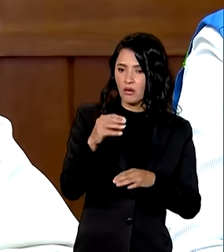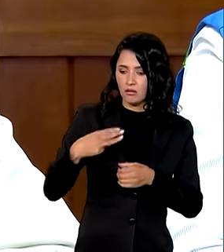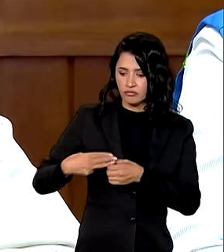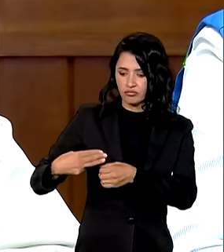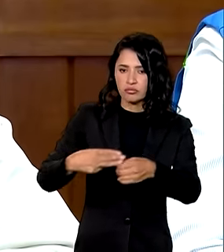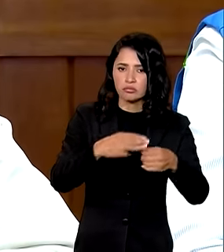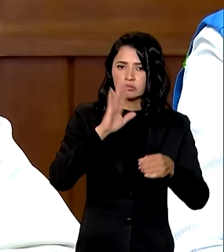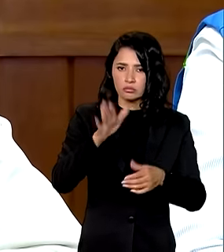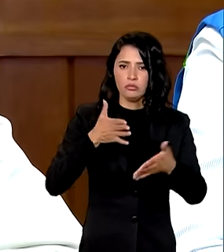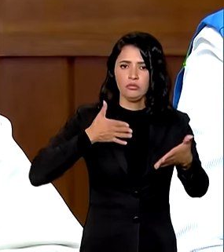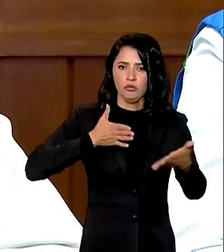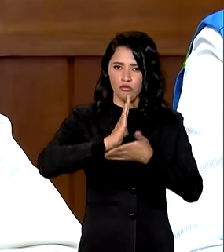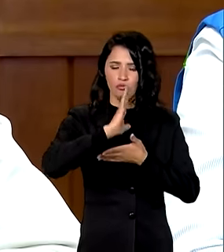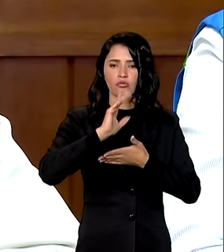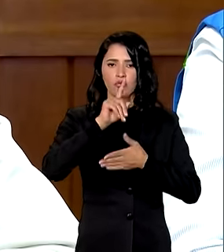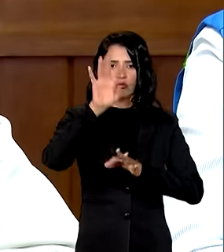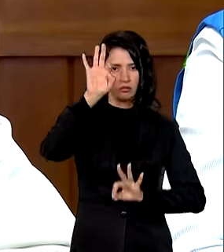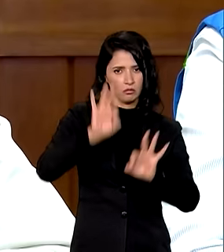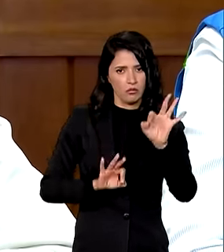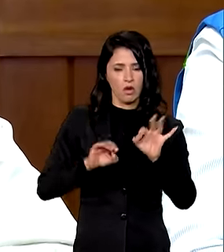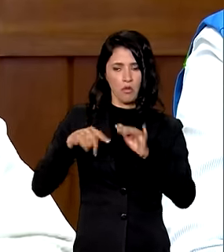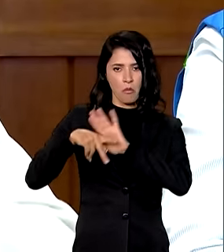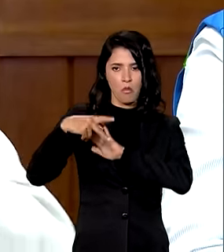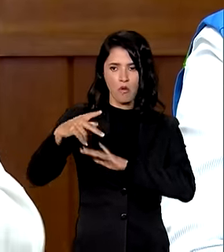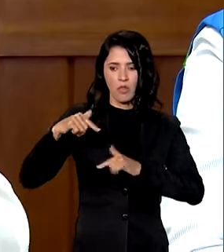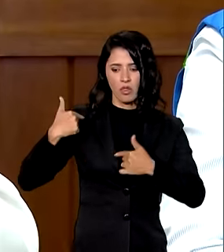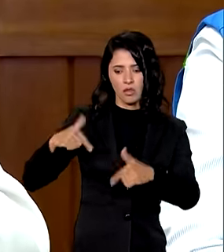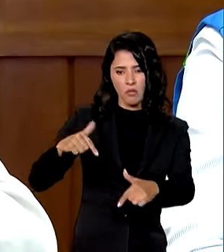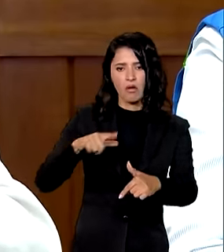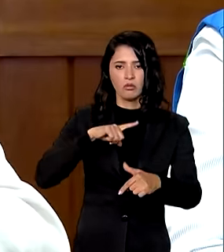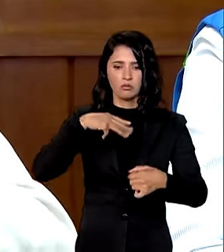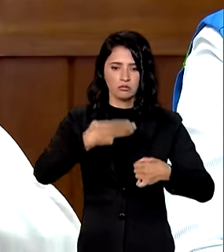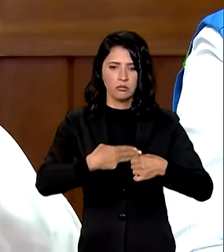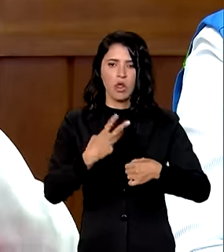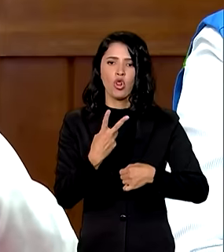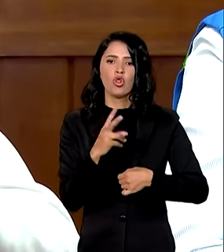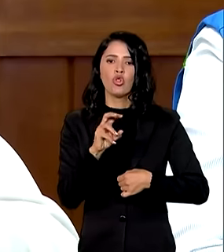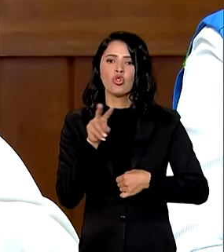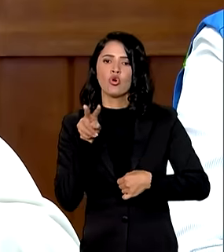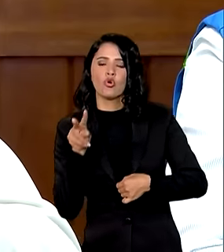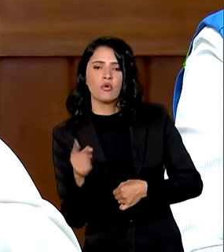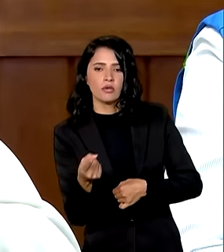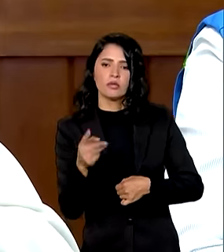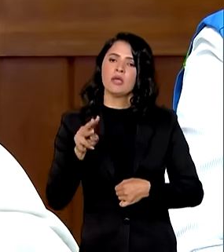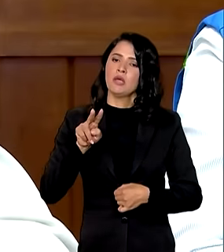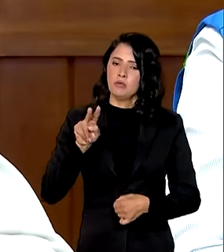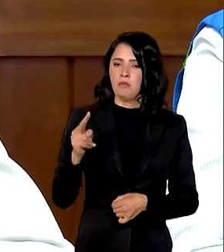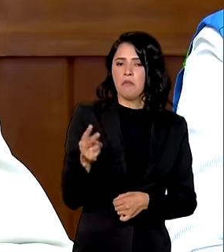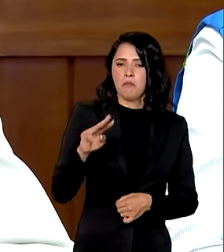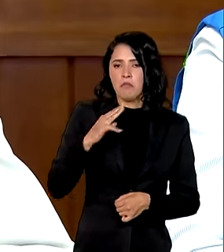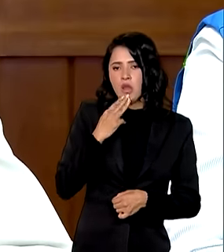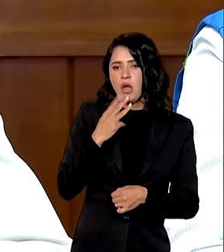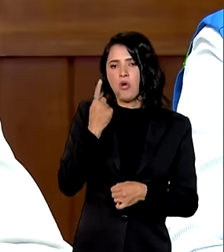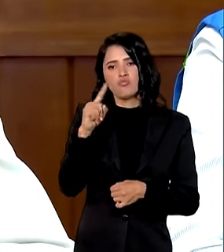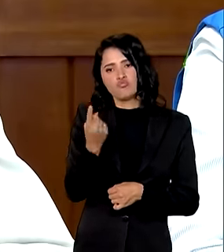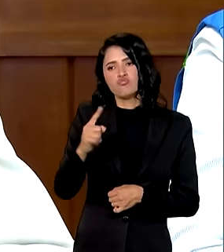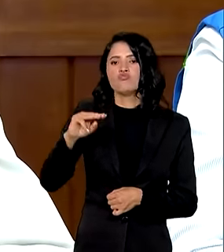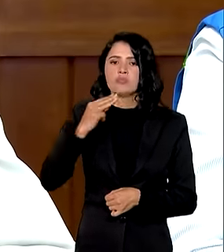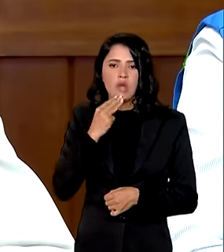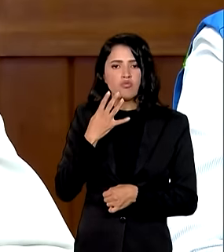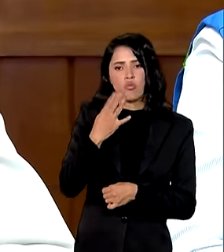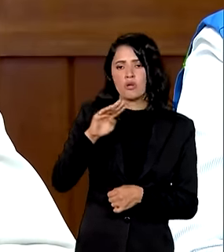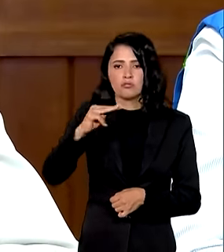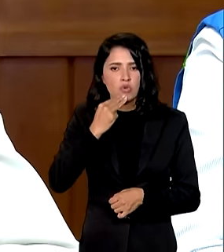já aprovamos os planos de trabalho tem municípios de 2 milhões tem município de 1 milhão então 4